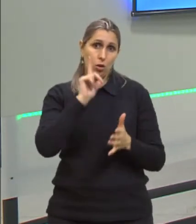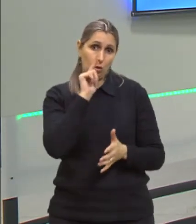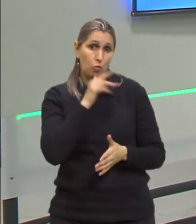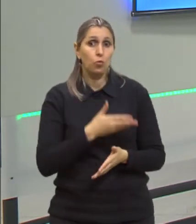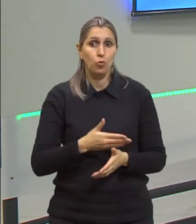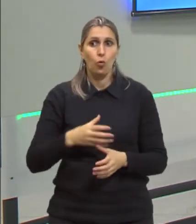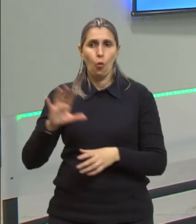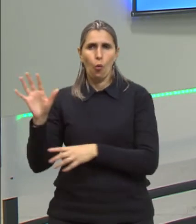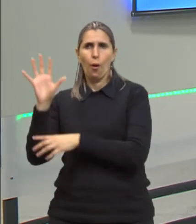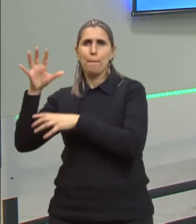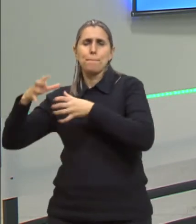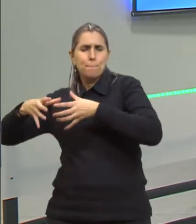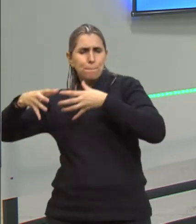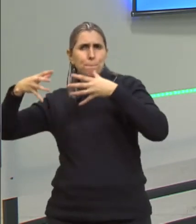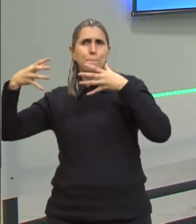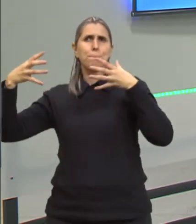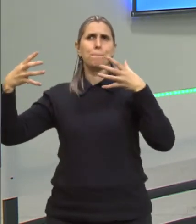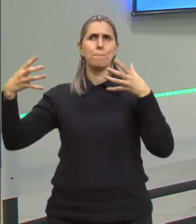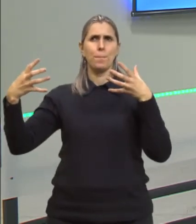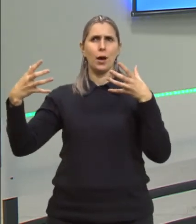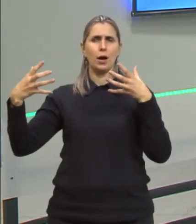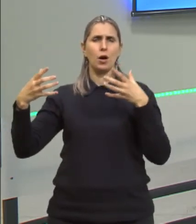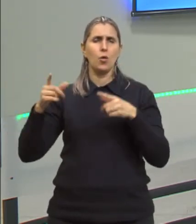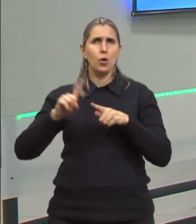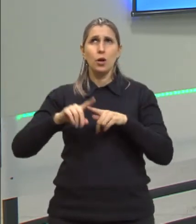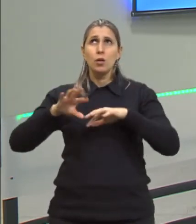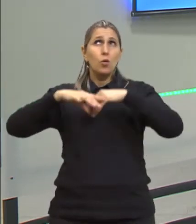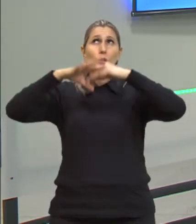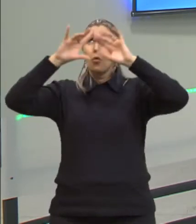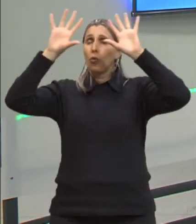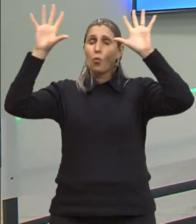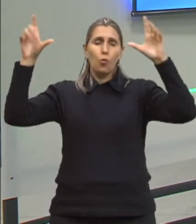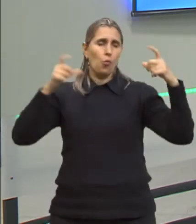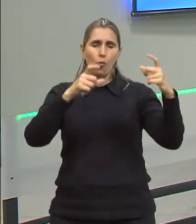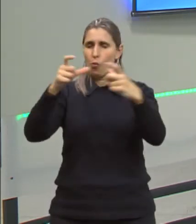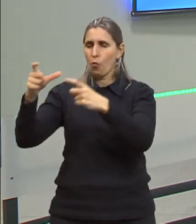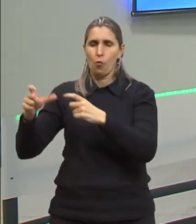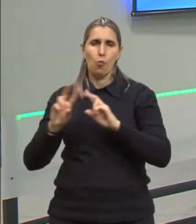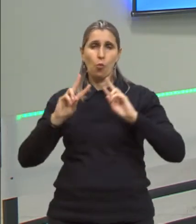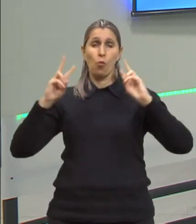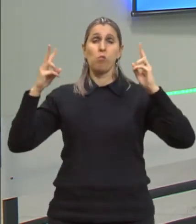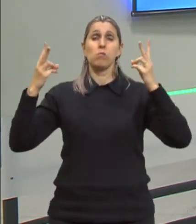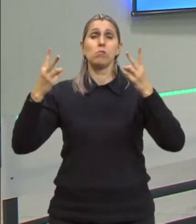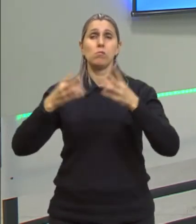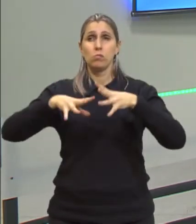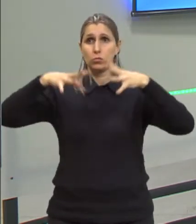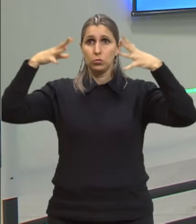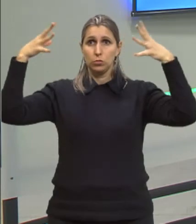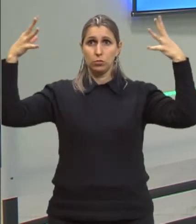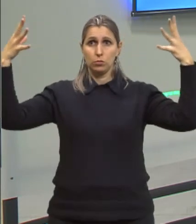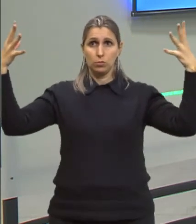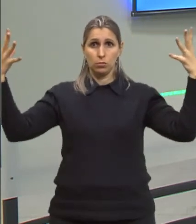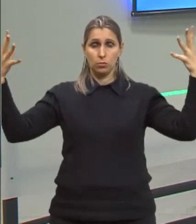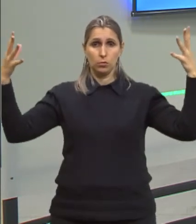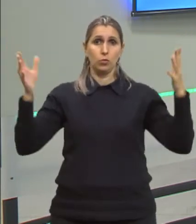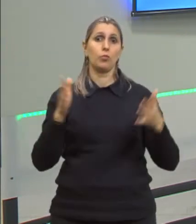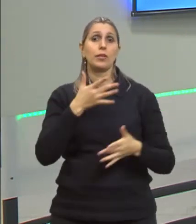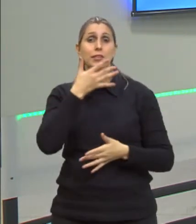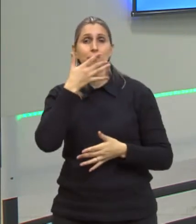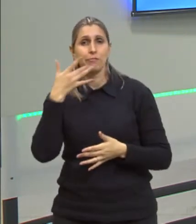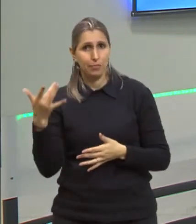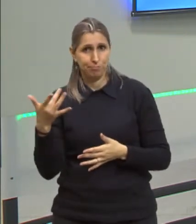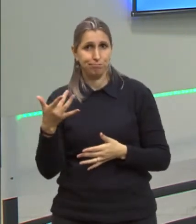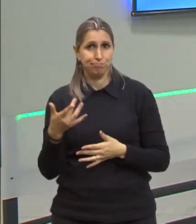gases dilatam muito mais, até porque, se pensar que é gás, ele ocupa muito mais volume, eles dilatam, eles se expandem com mais facilidade,